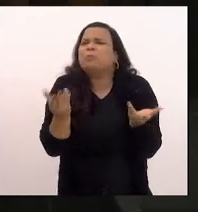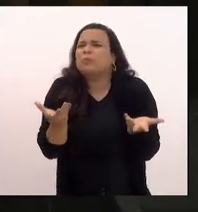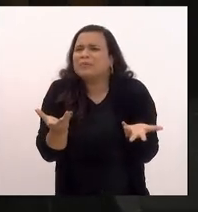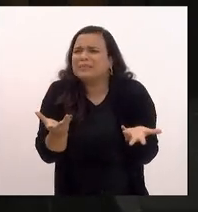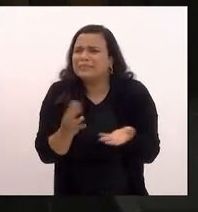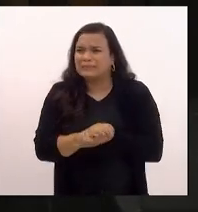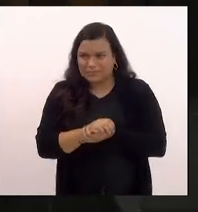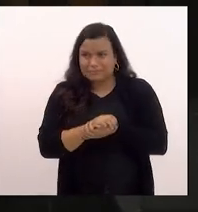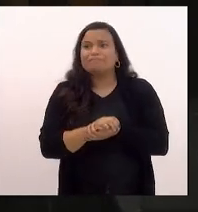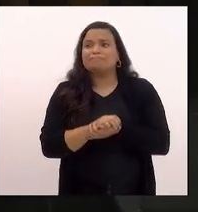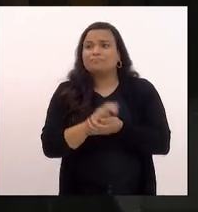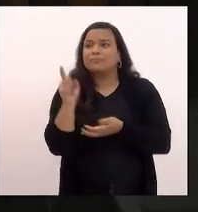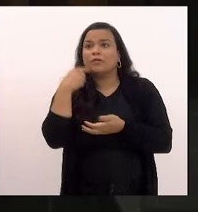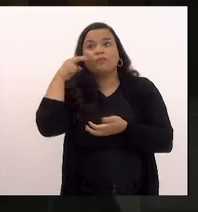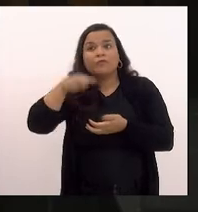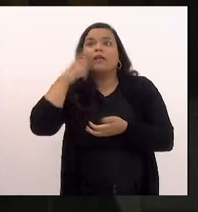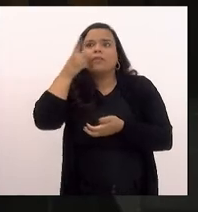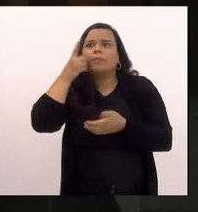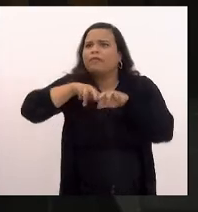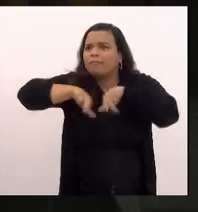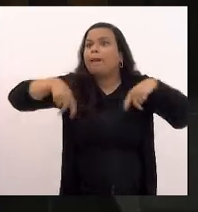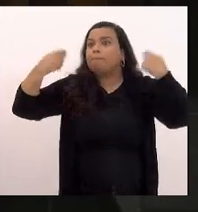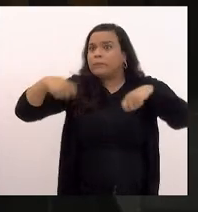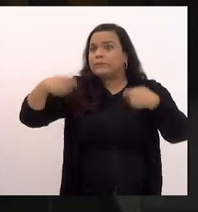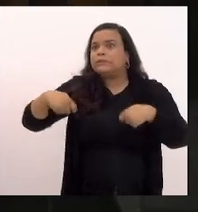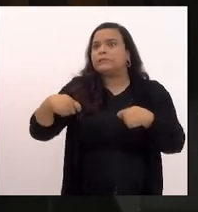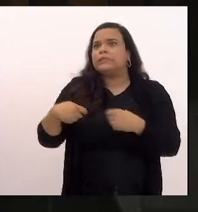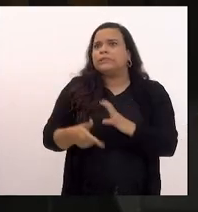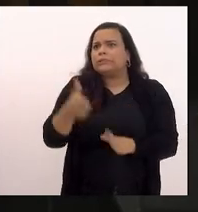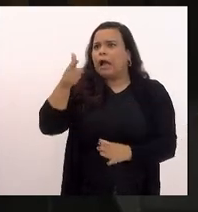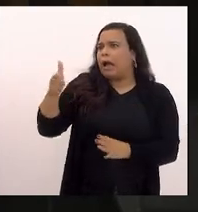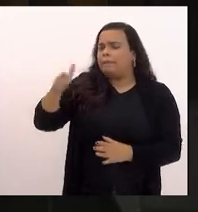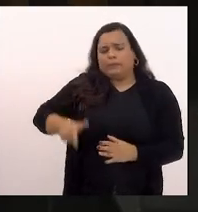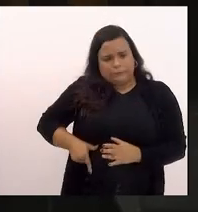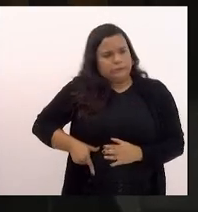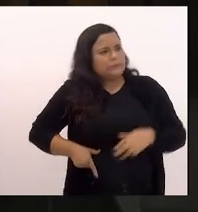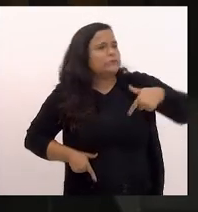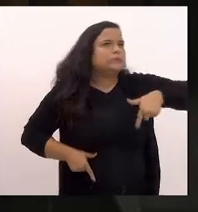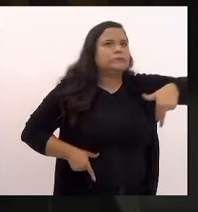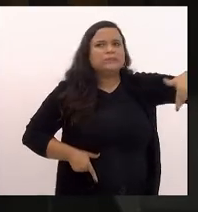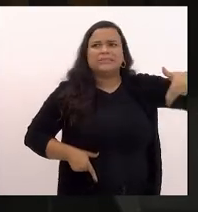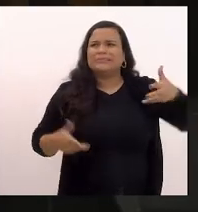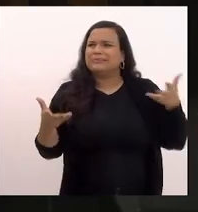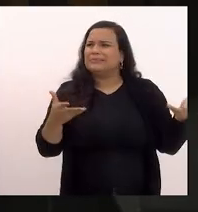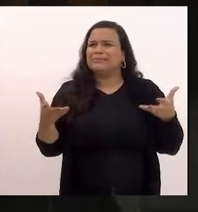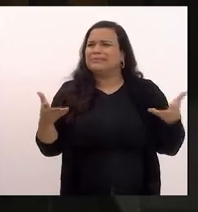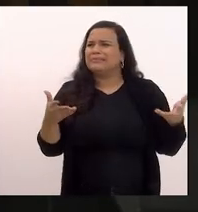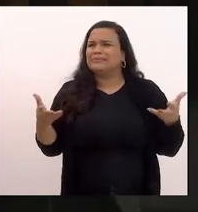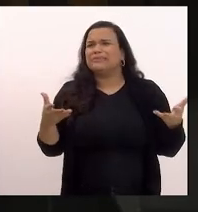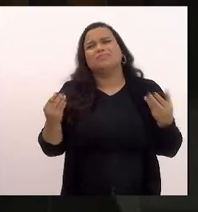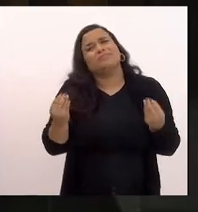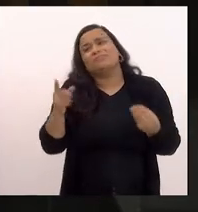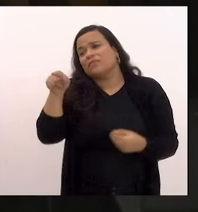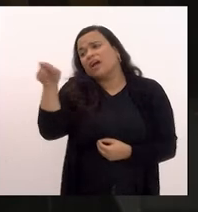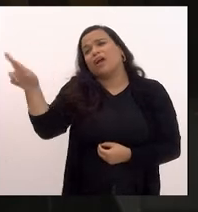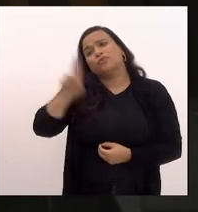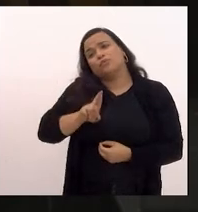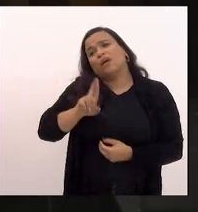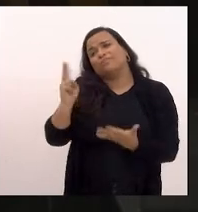quantas vezes a gente vê aqui deputados falando que tem que andar armado sim que tem que fazer que tem que armar a população para defender seu patrimônio esse é o resultado